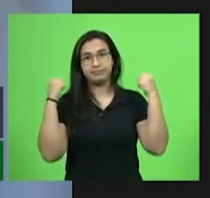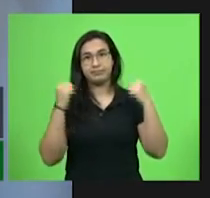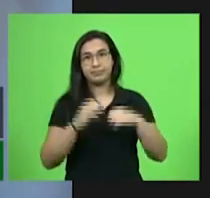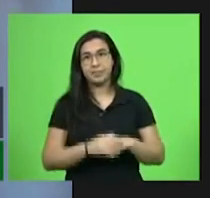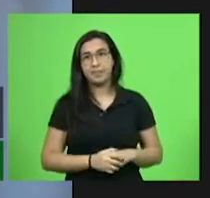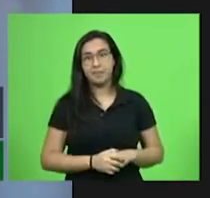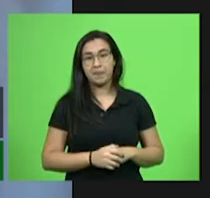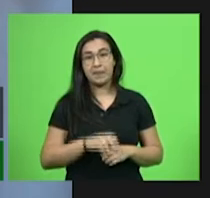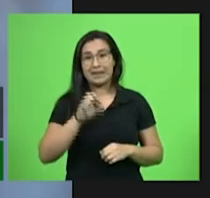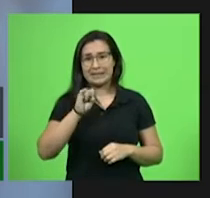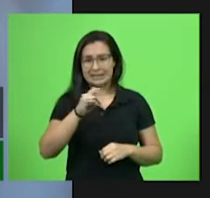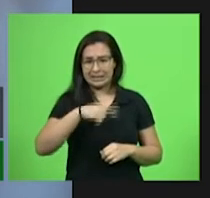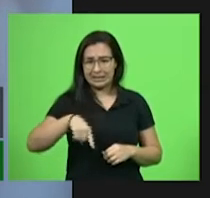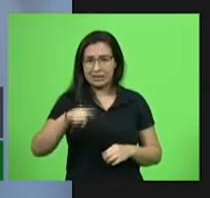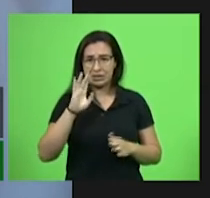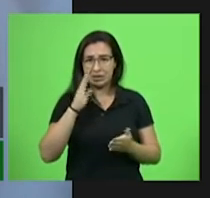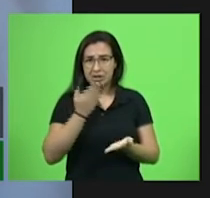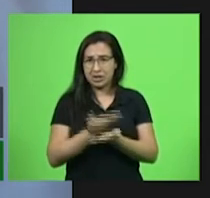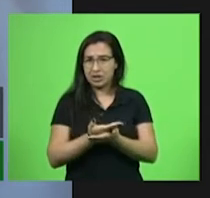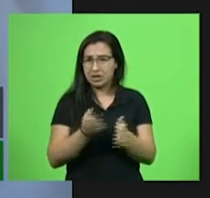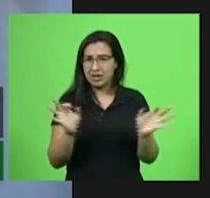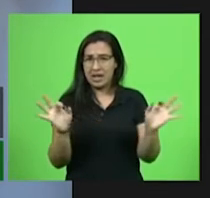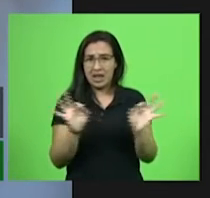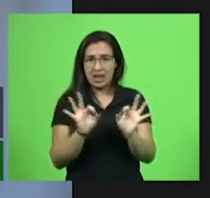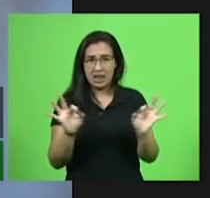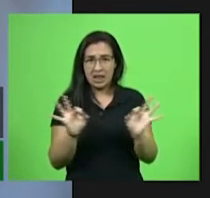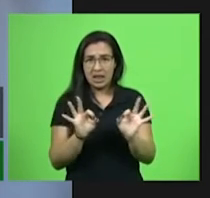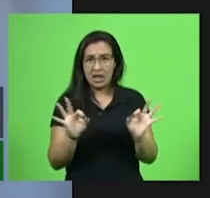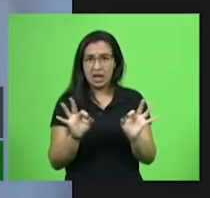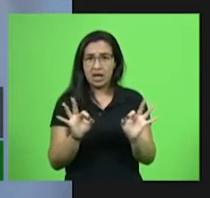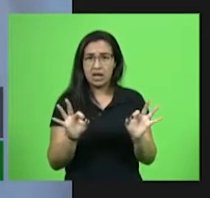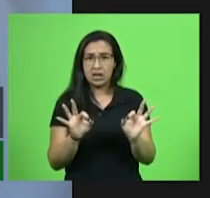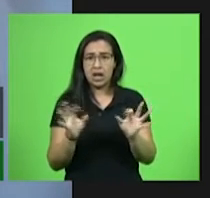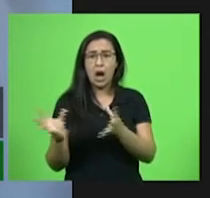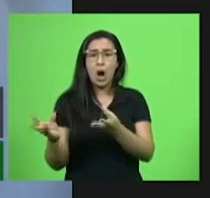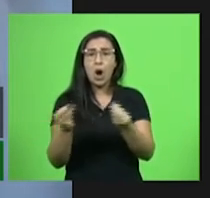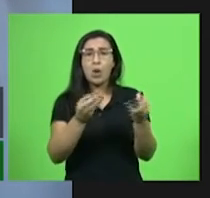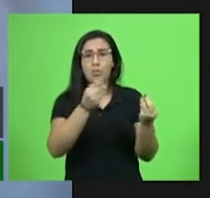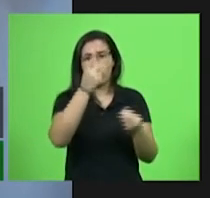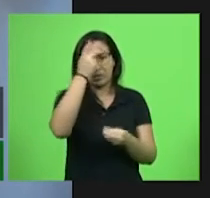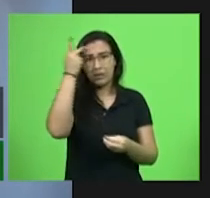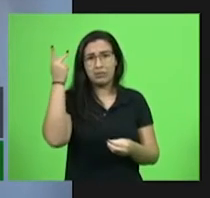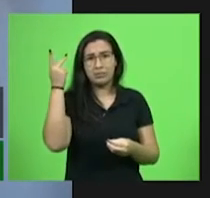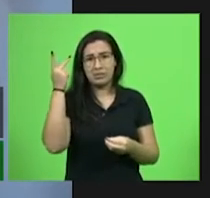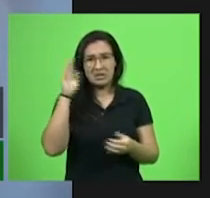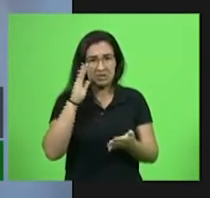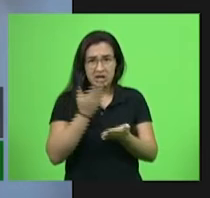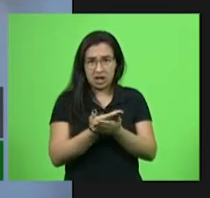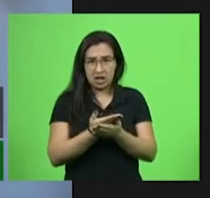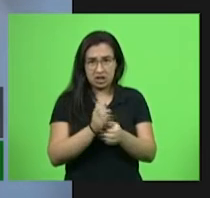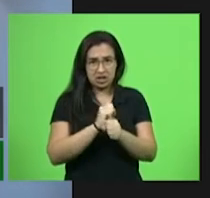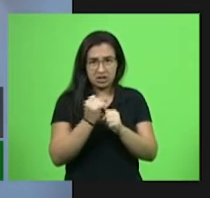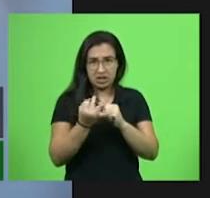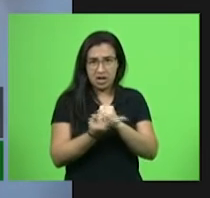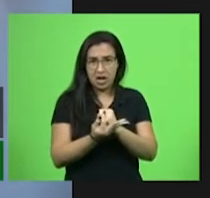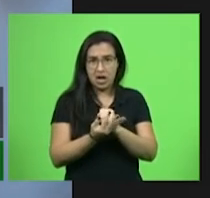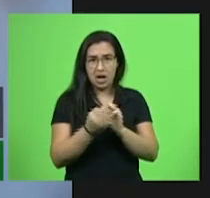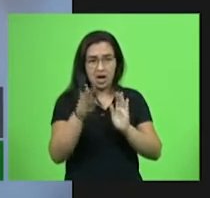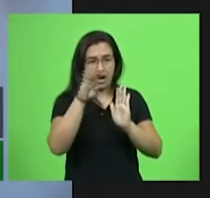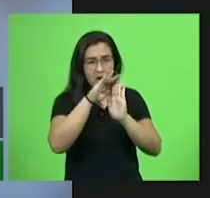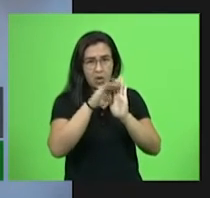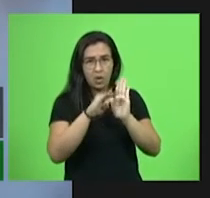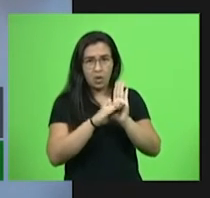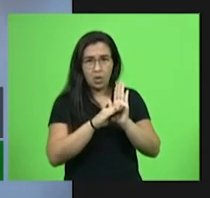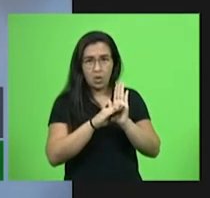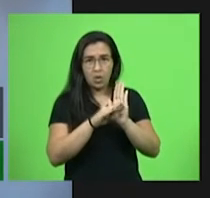nós não acreditarmos, e muita gente ainda não acredita nos protocolos que nós